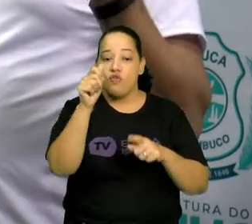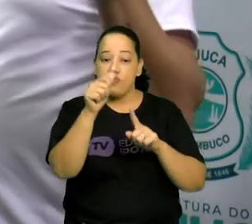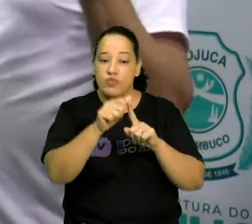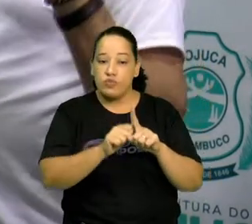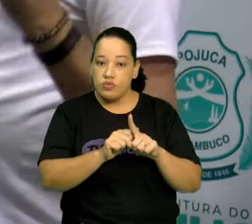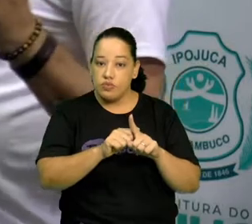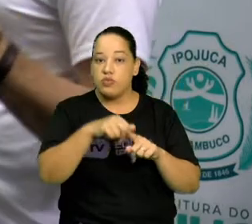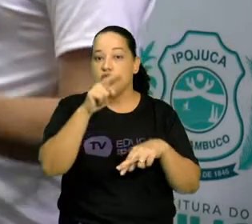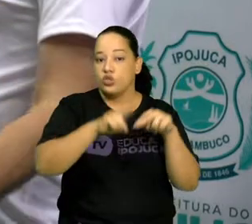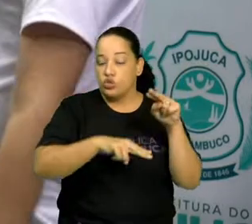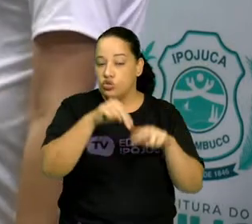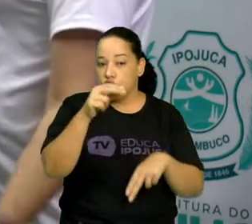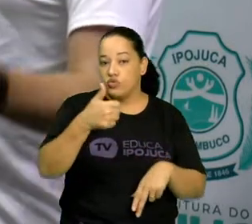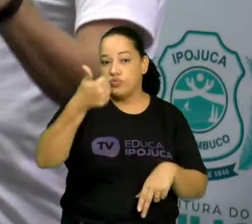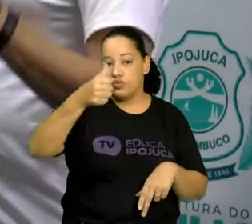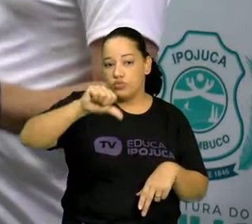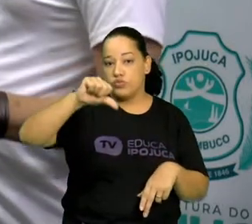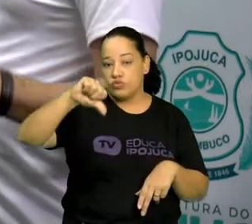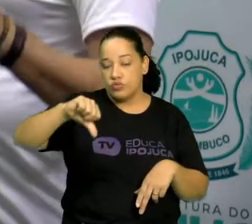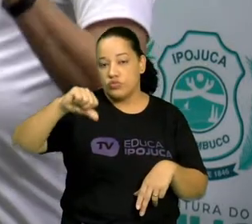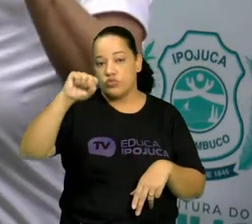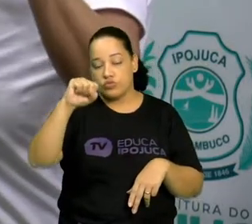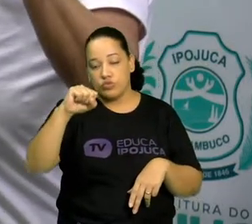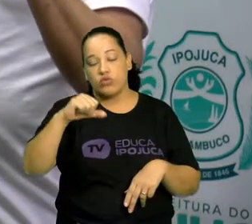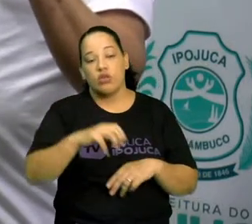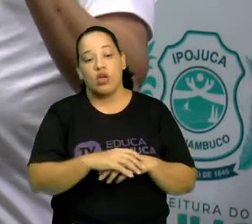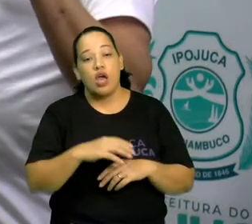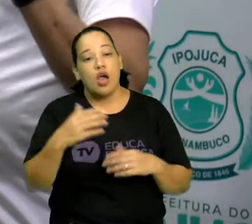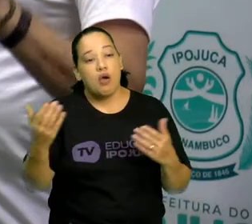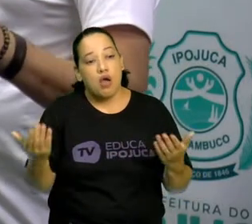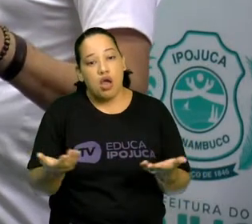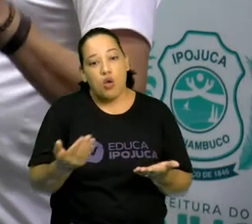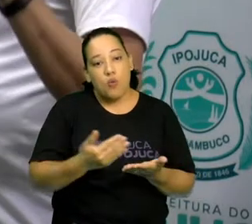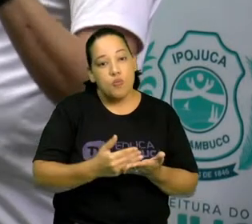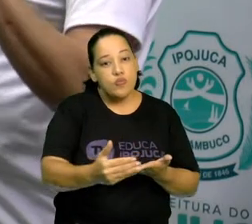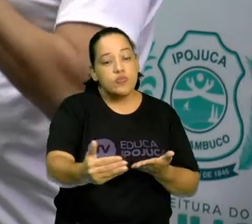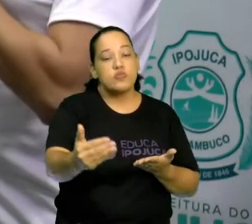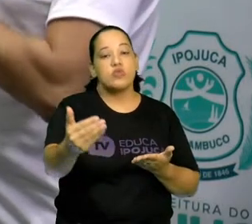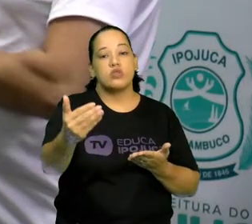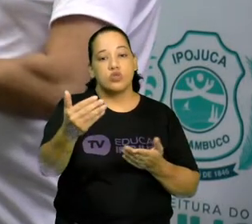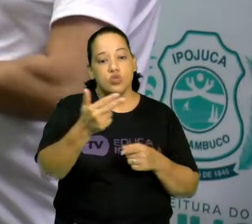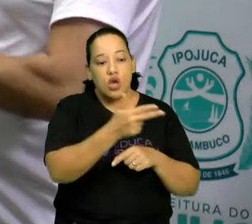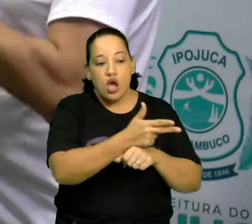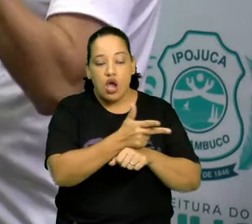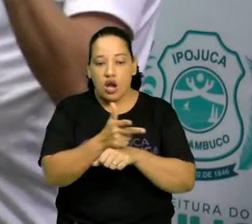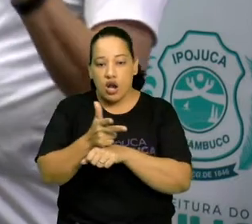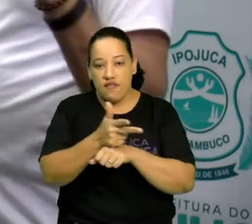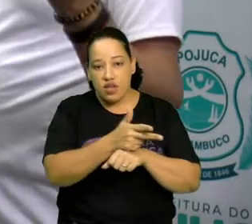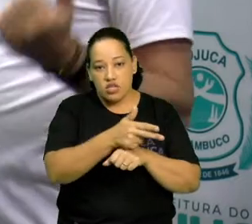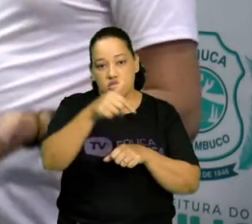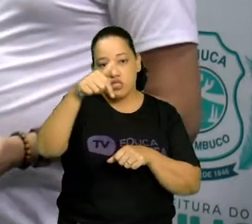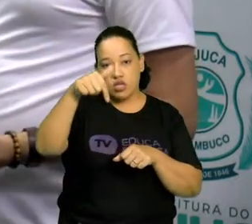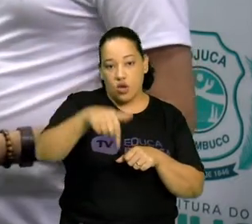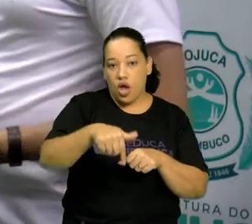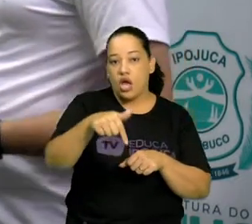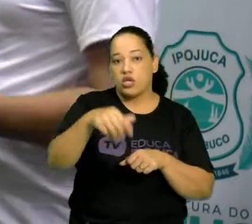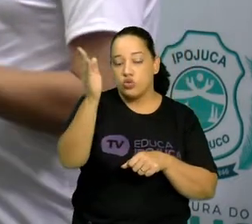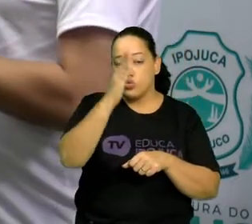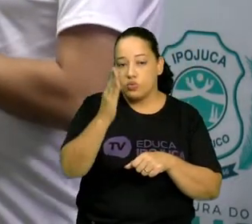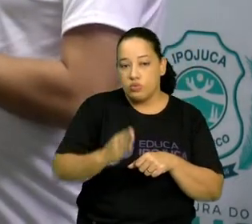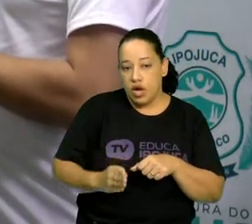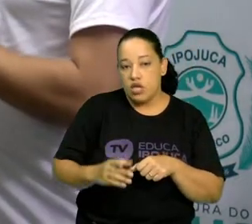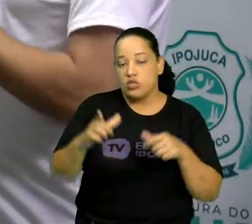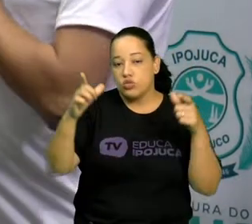irmãos italianos, realizaram as primeiras gravações em solo brasileiro, na Baía de Guanabara.